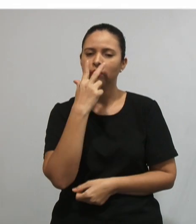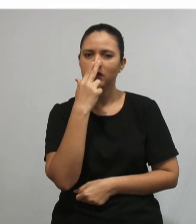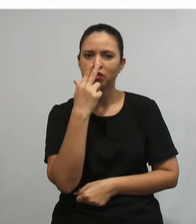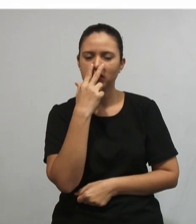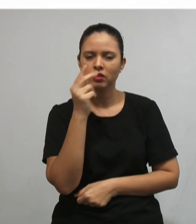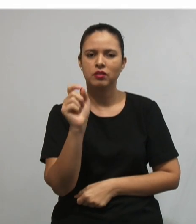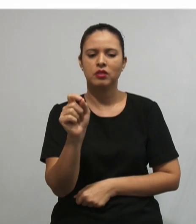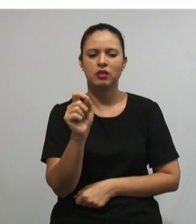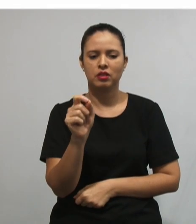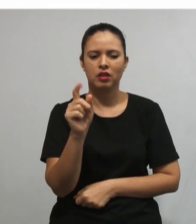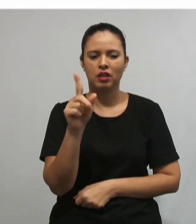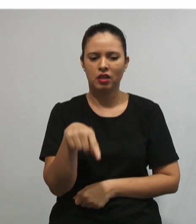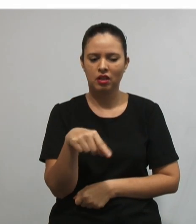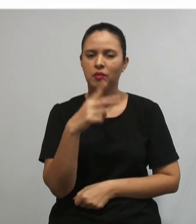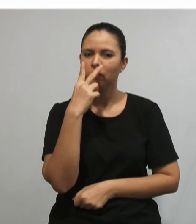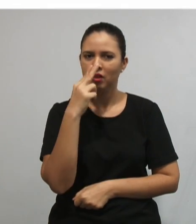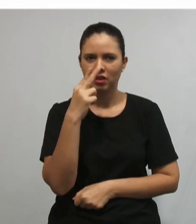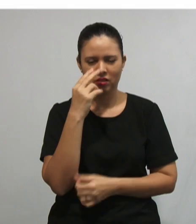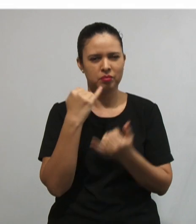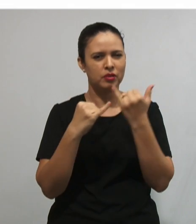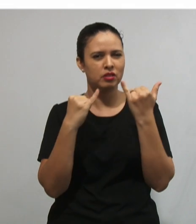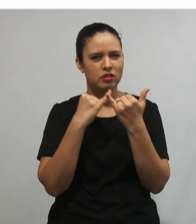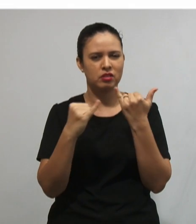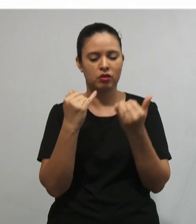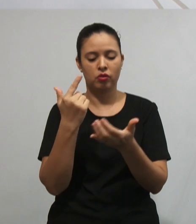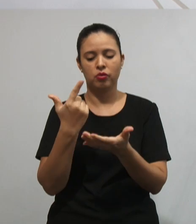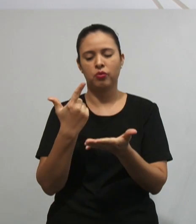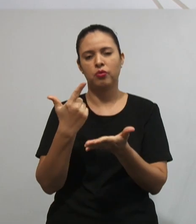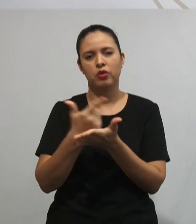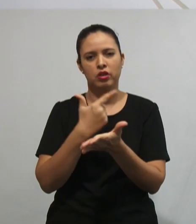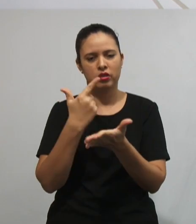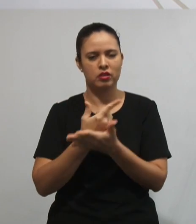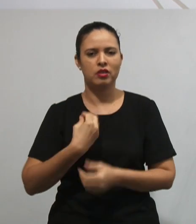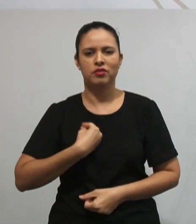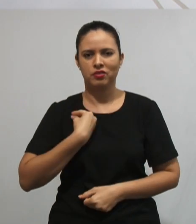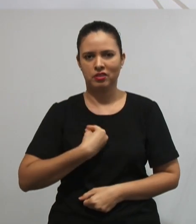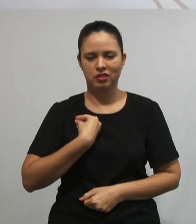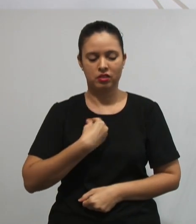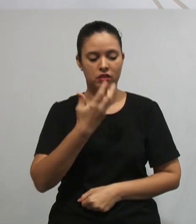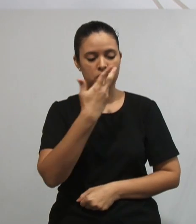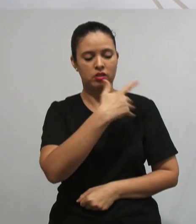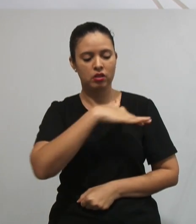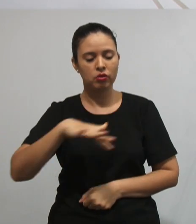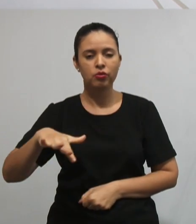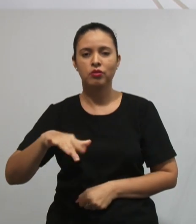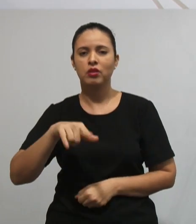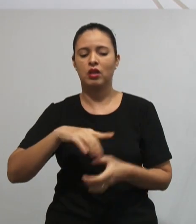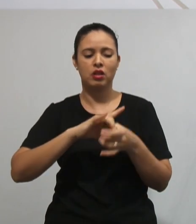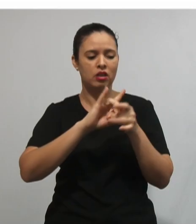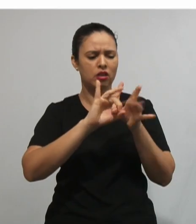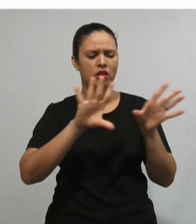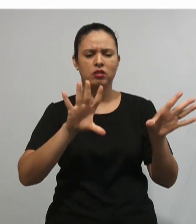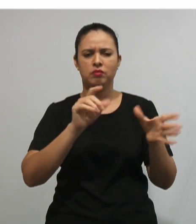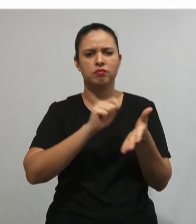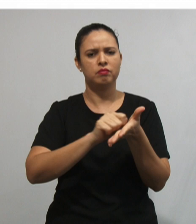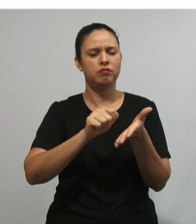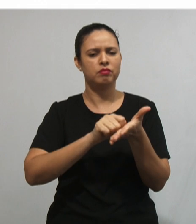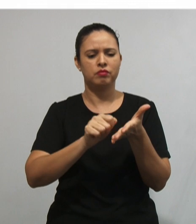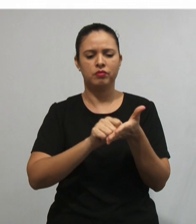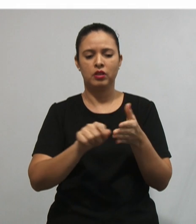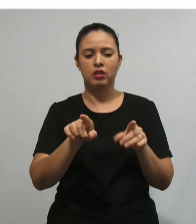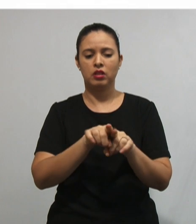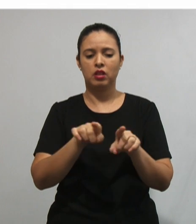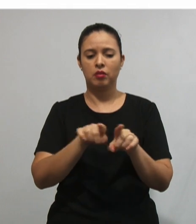o livro da vida. Os alunos tinham a liberdade para escrever sobre aquilo que os motivassem. O plano de trabalho,